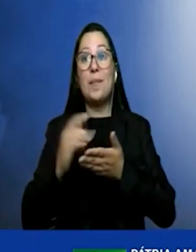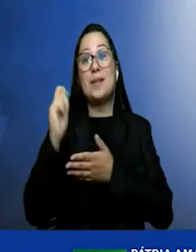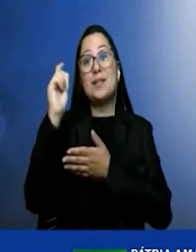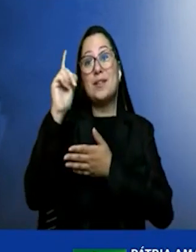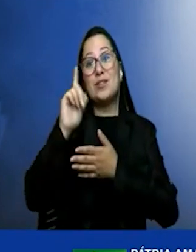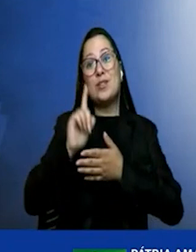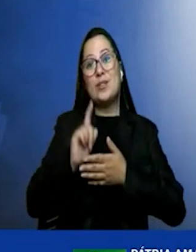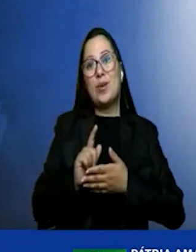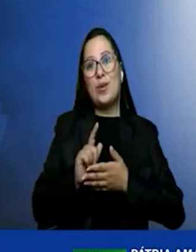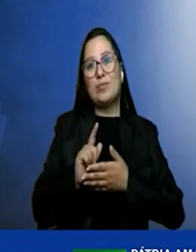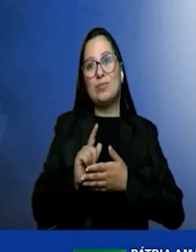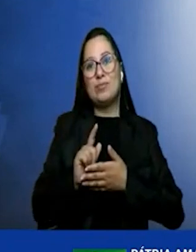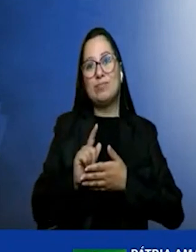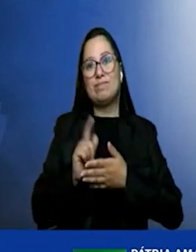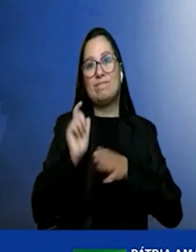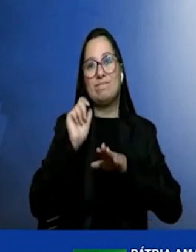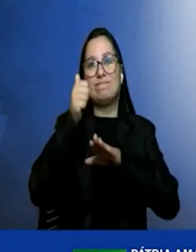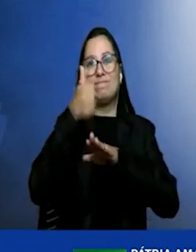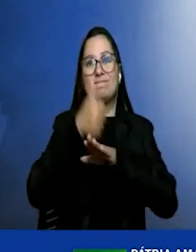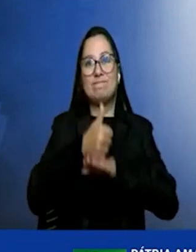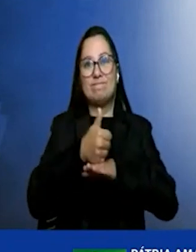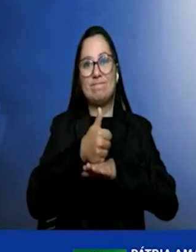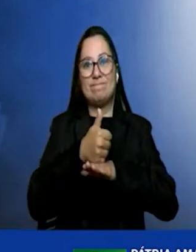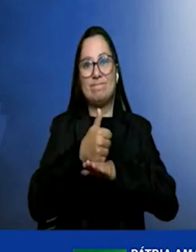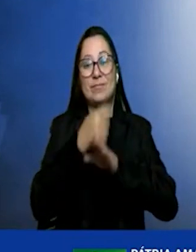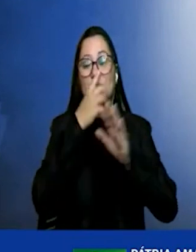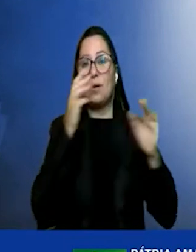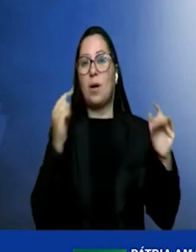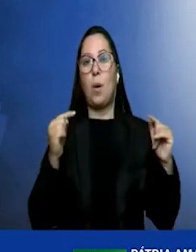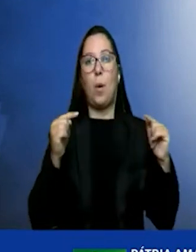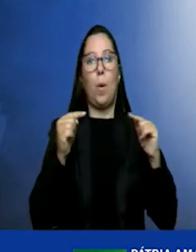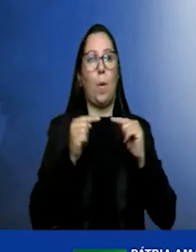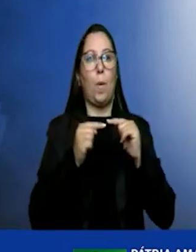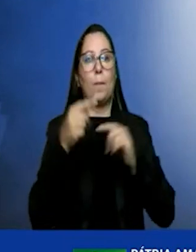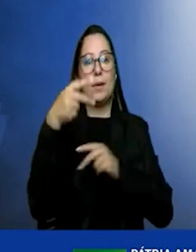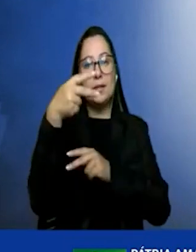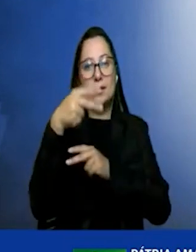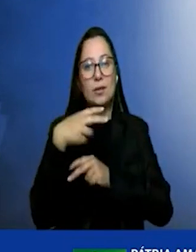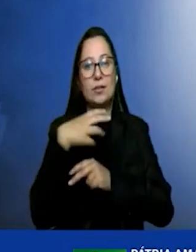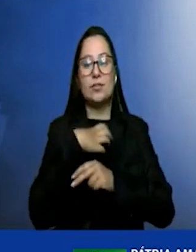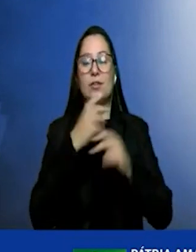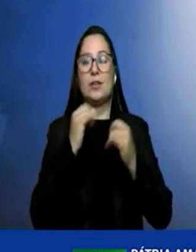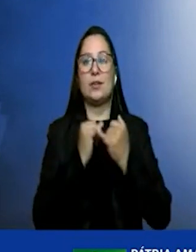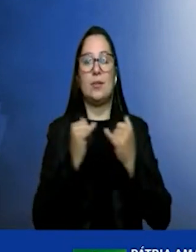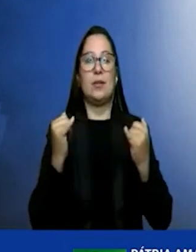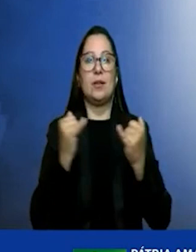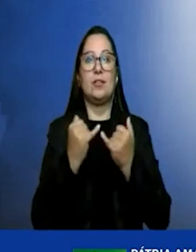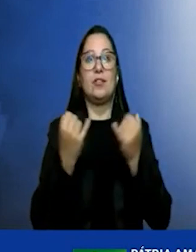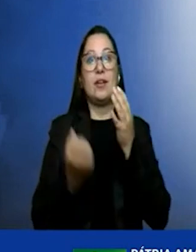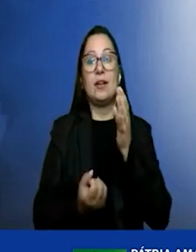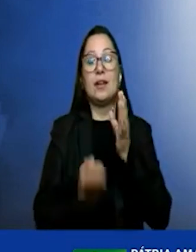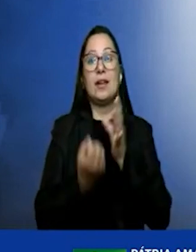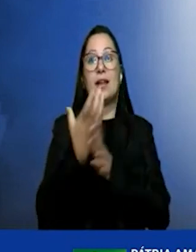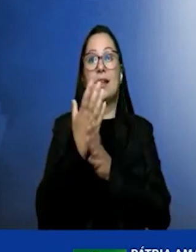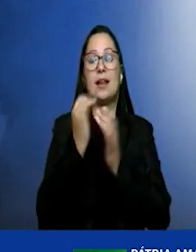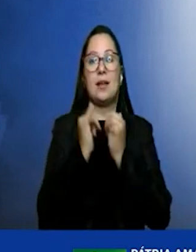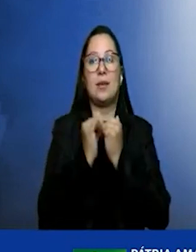fotovoltaica, então a combinação dessas duas formas de energia cria uma energia